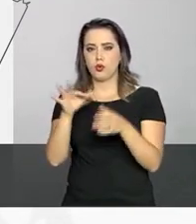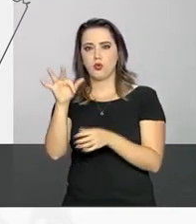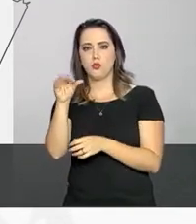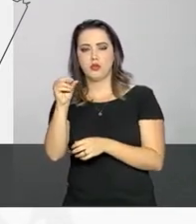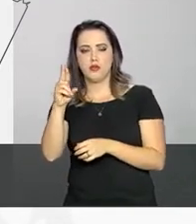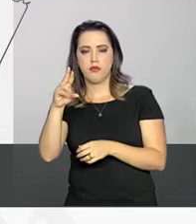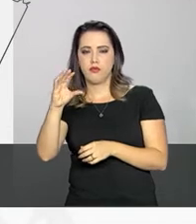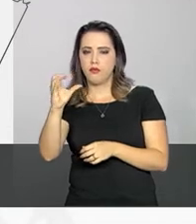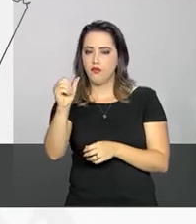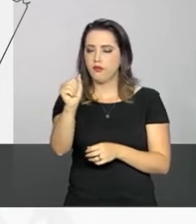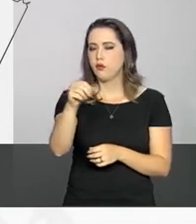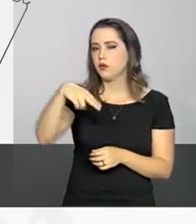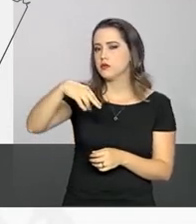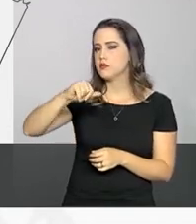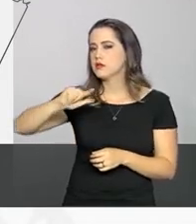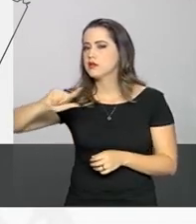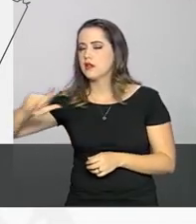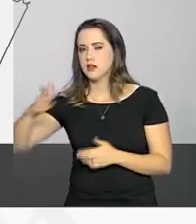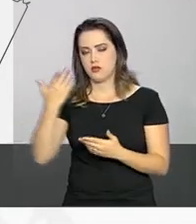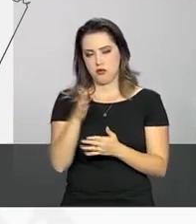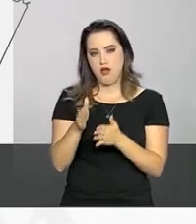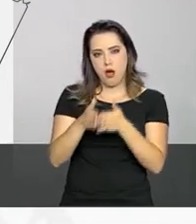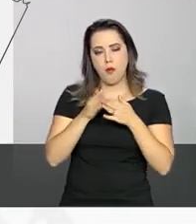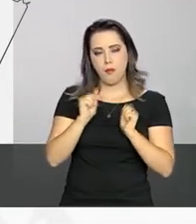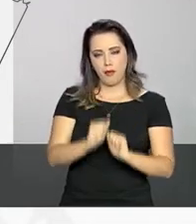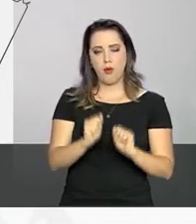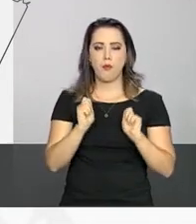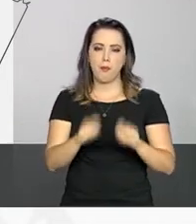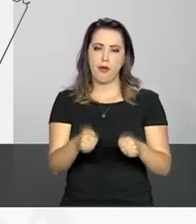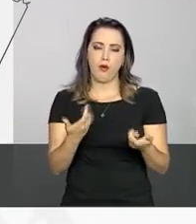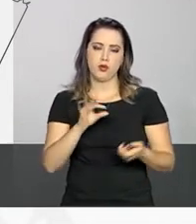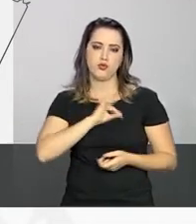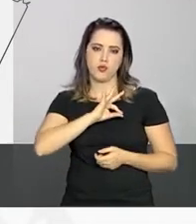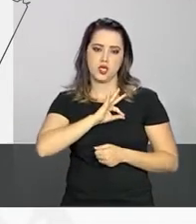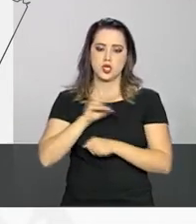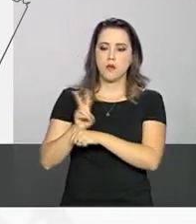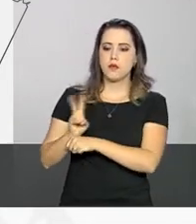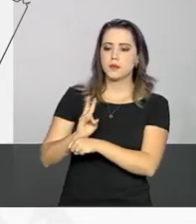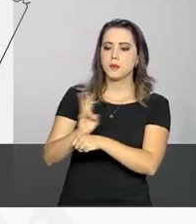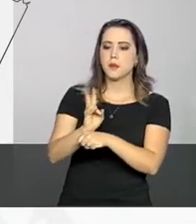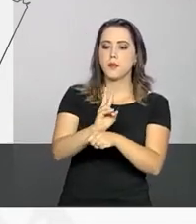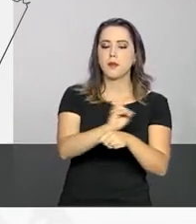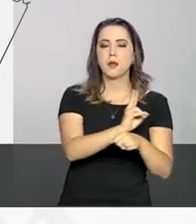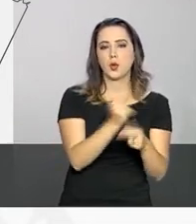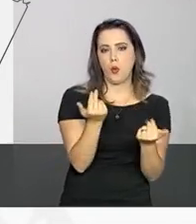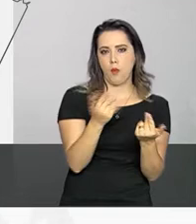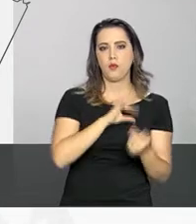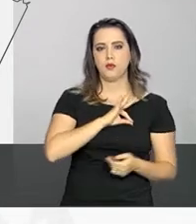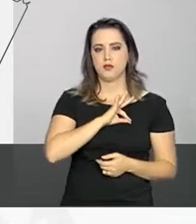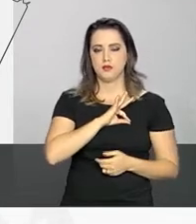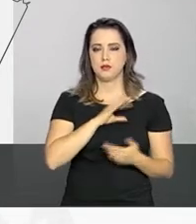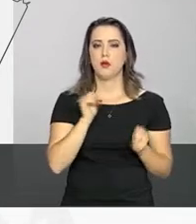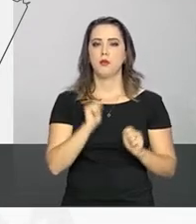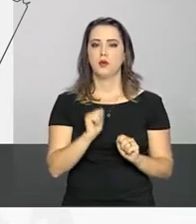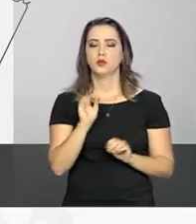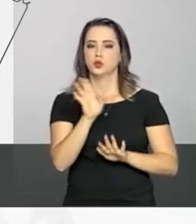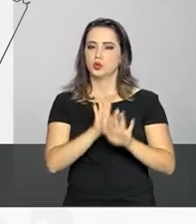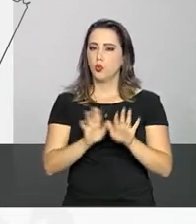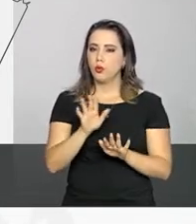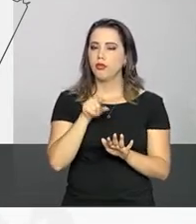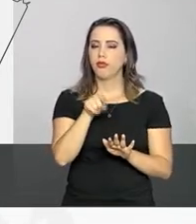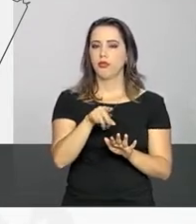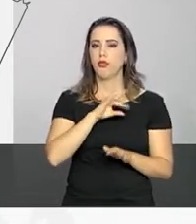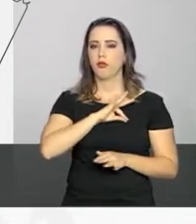imediatamente passamos as atribuições para a Força Nacional, que aquela que aqui estiver estará cuidando do